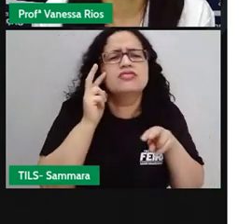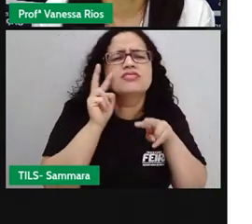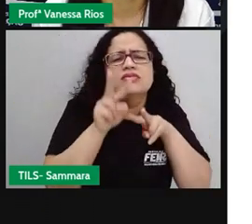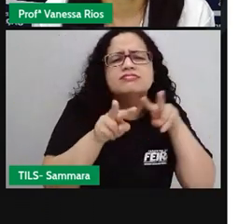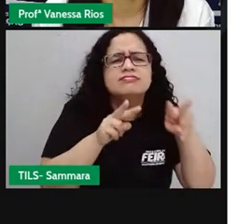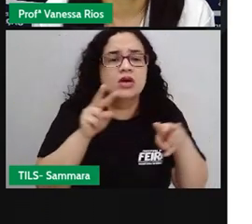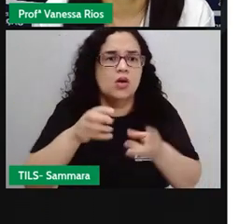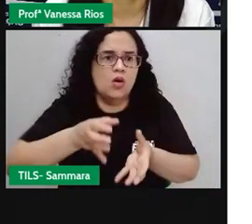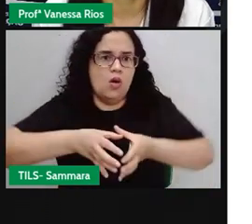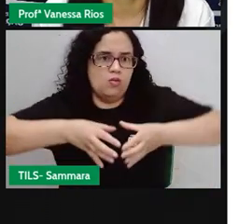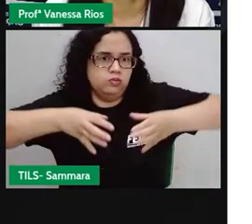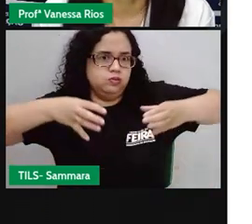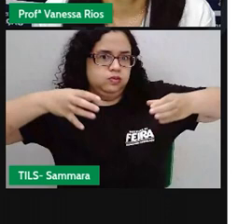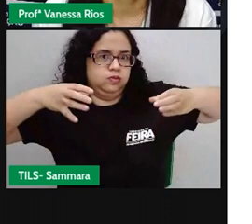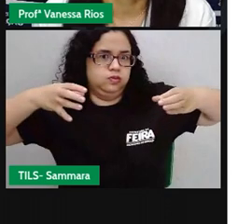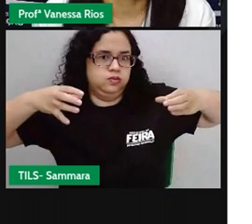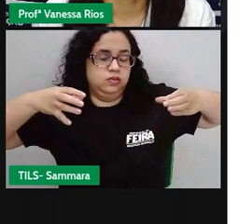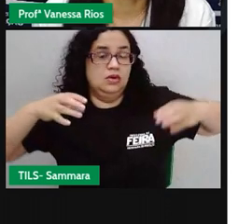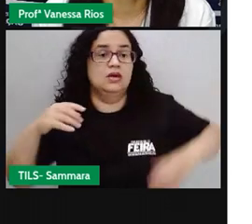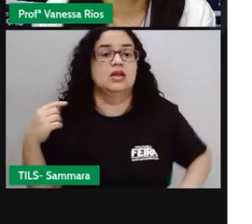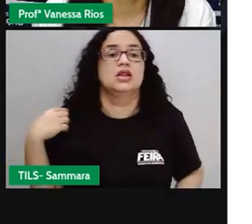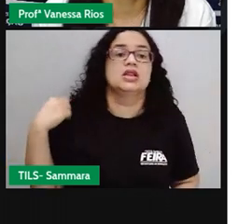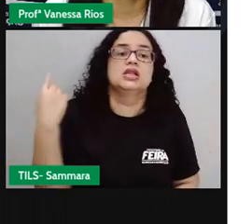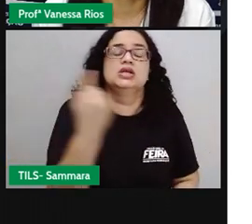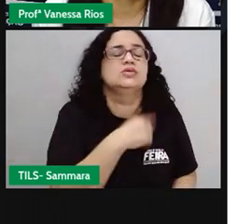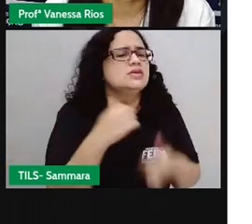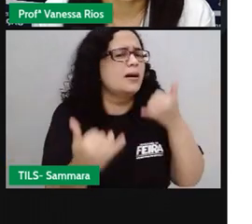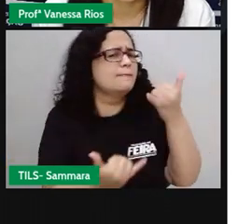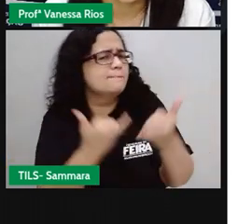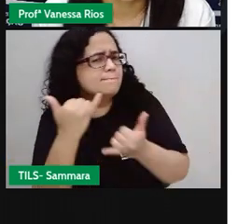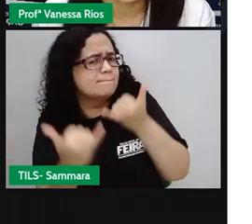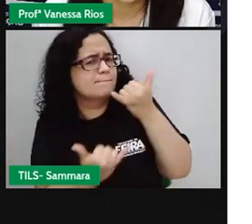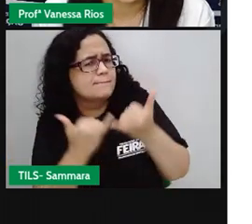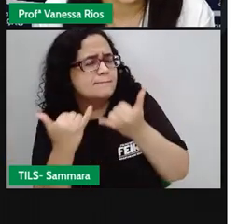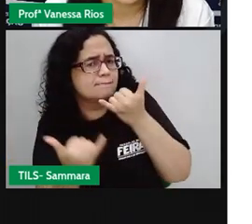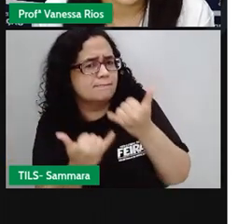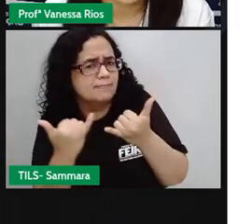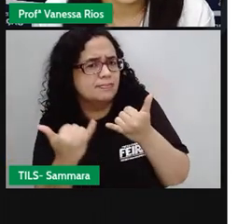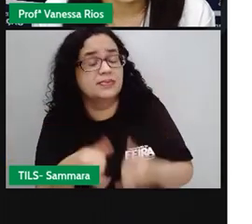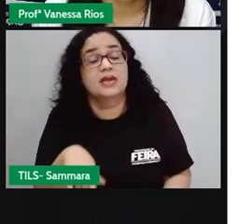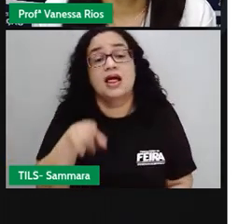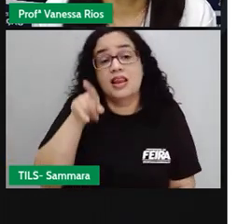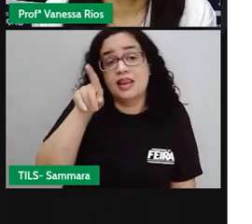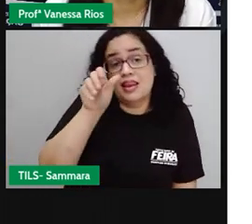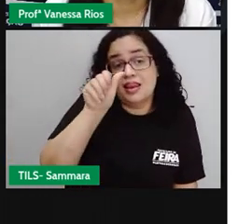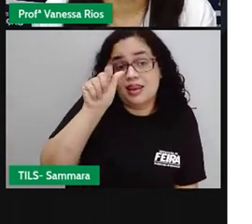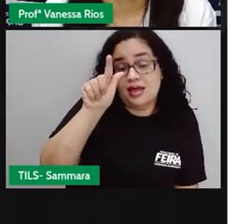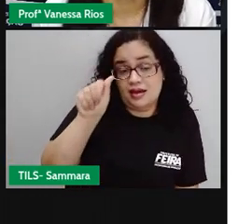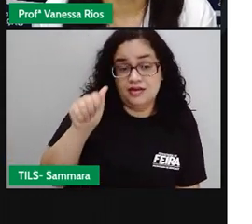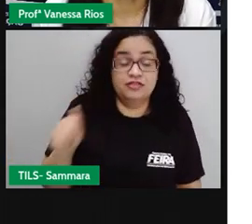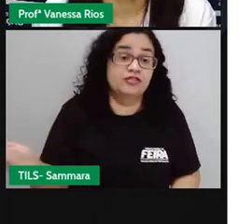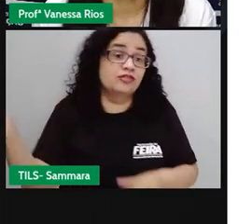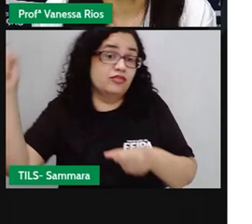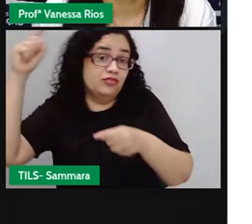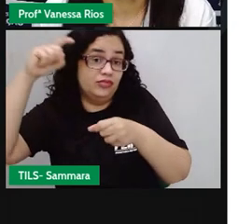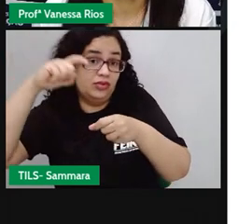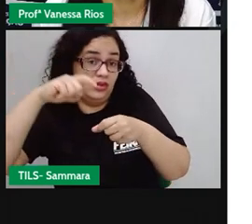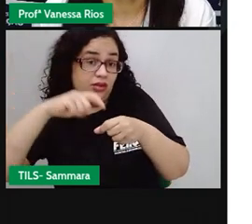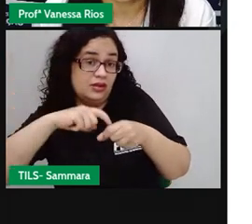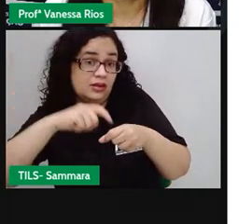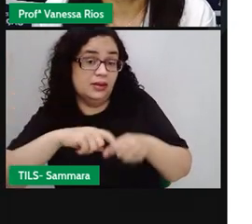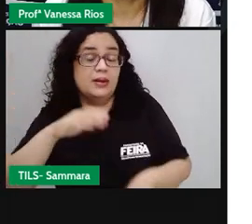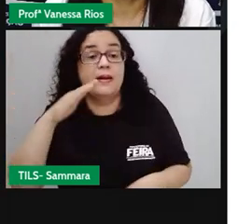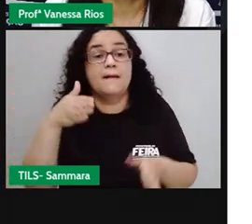num grande caldeirão. Nossa diversão predileta, lá, volta e meia, o